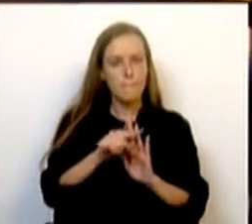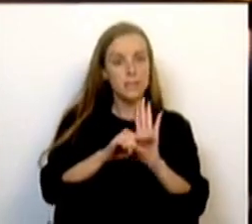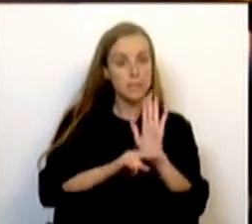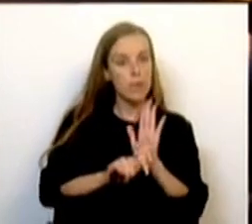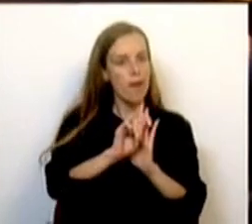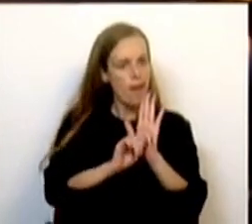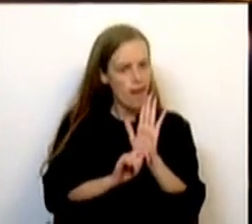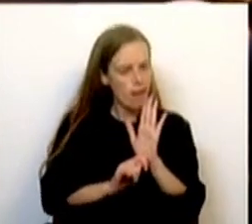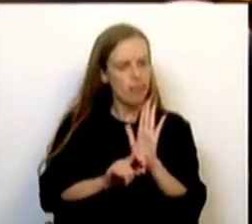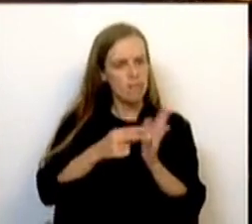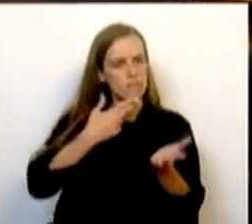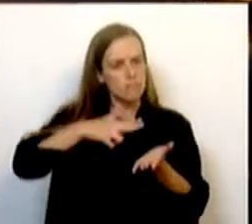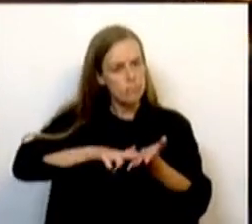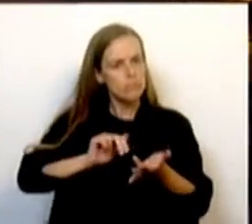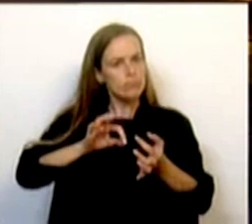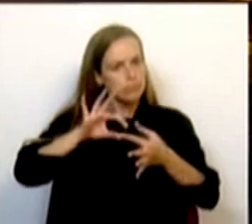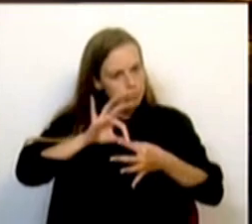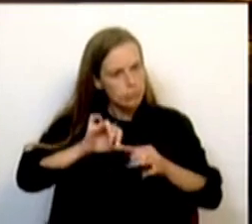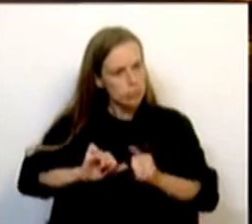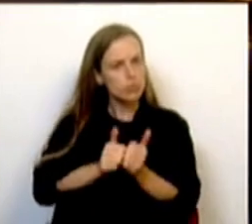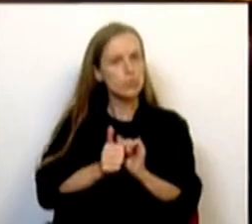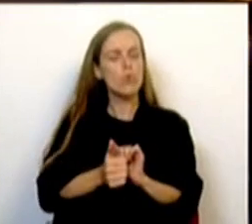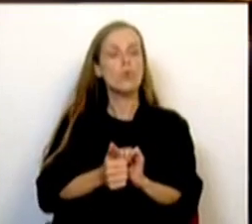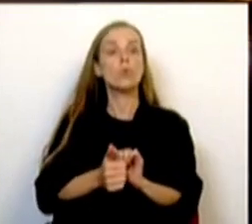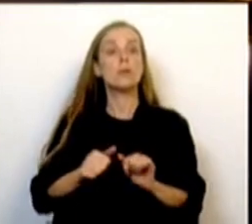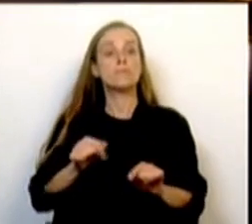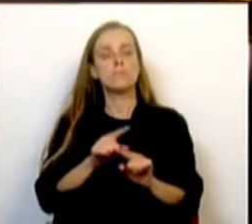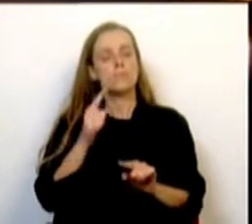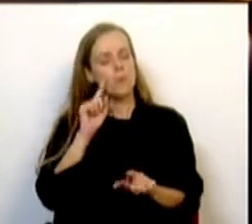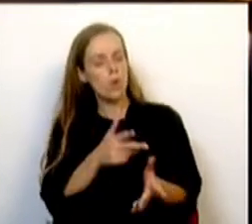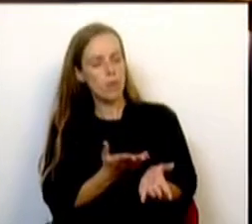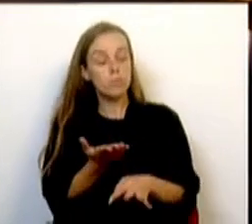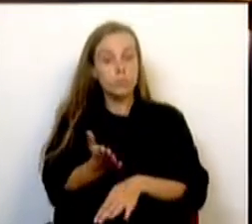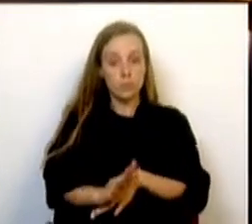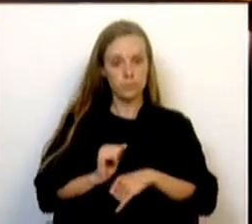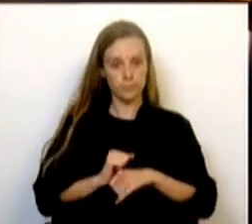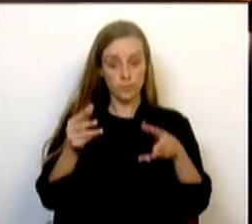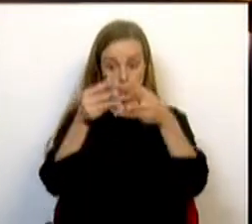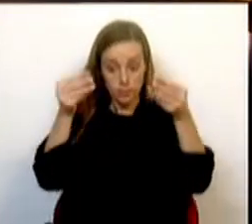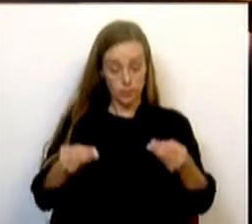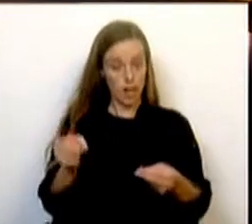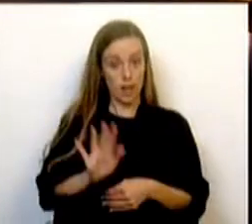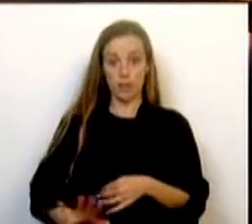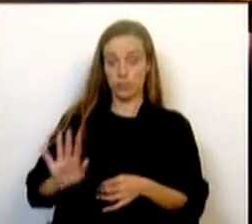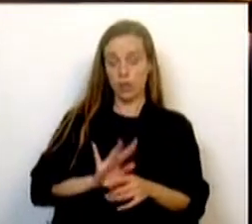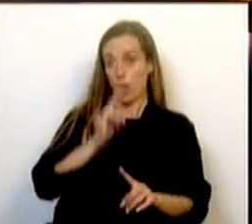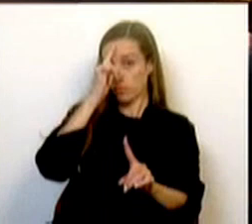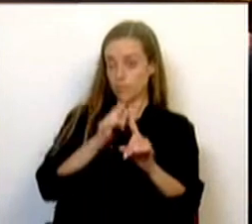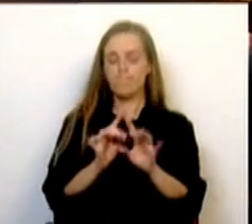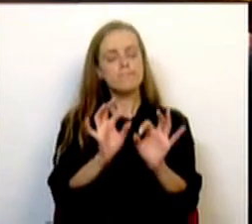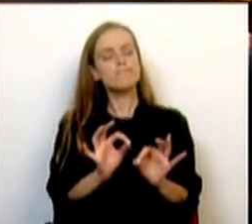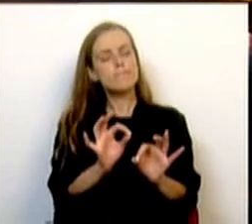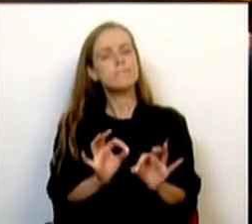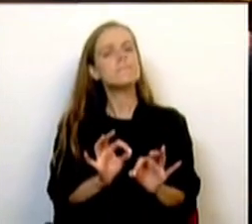ética e da verdade desportiva. Olhemos, por exemplo, para a criação da Plataforma Nacional para o Tratamento da